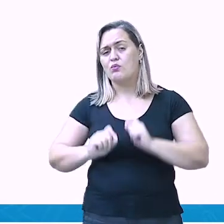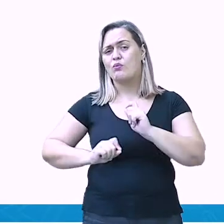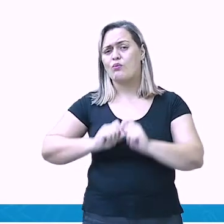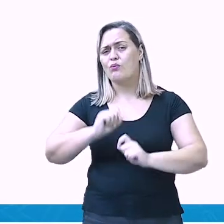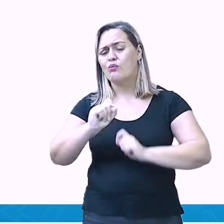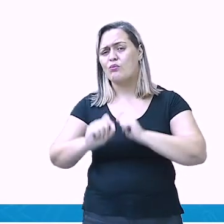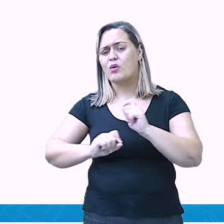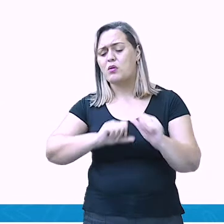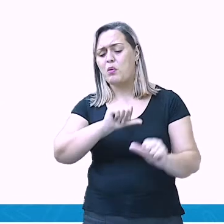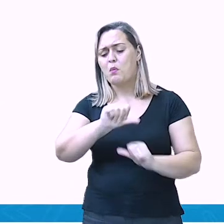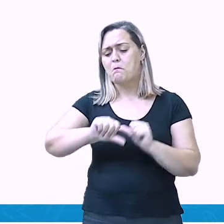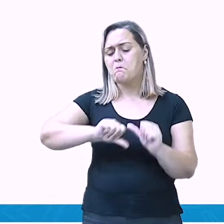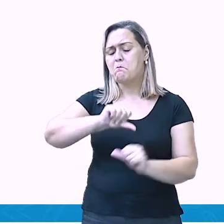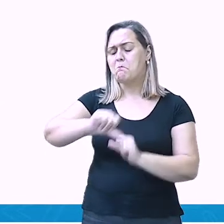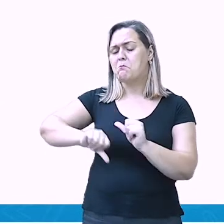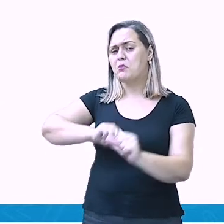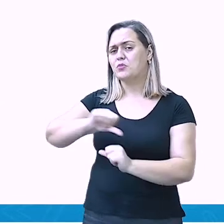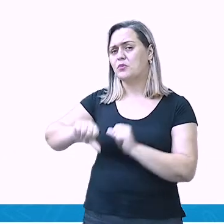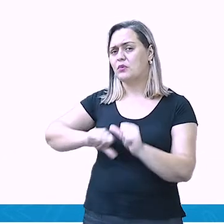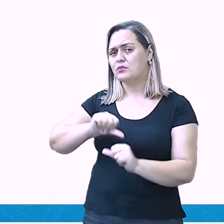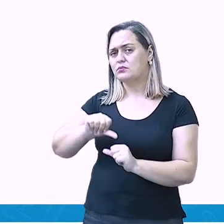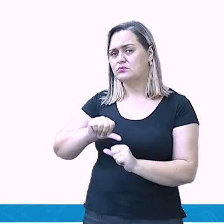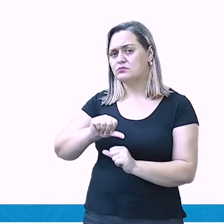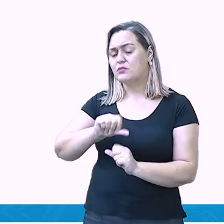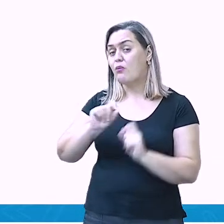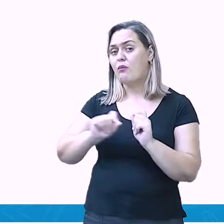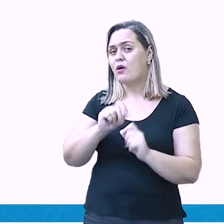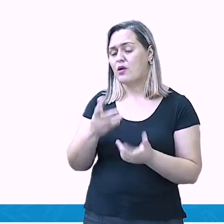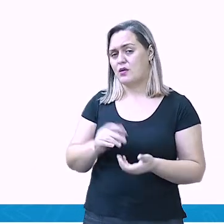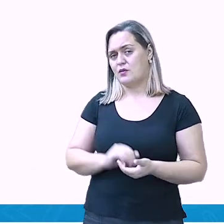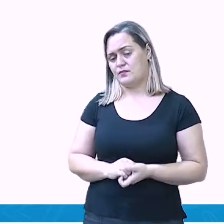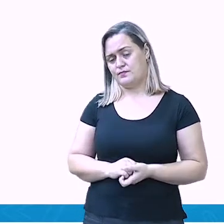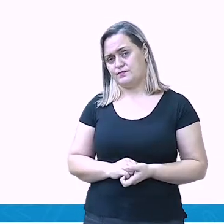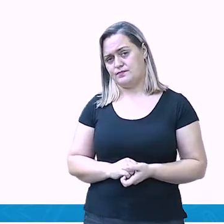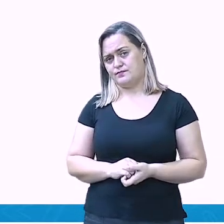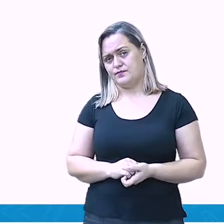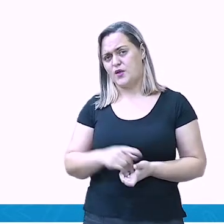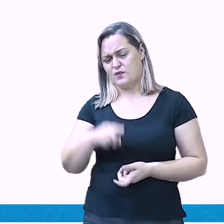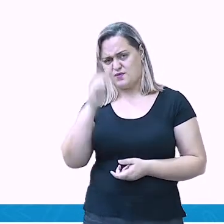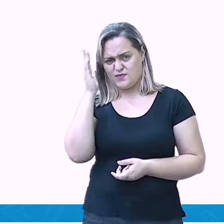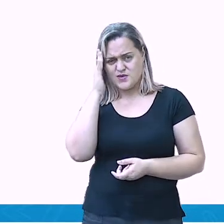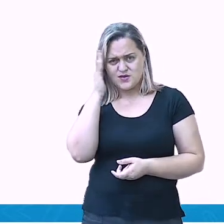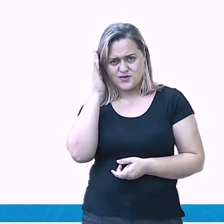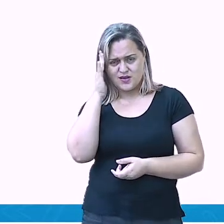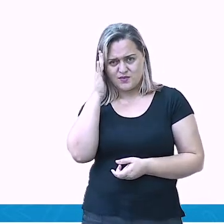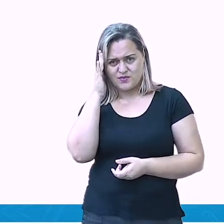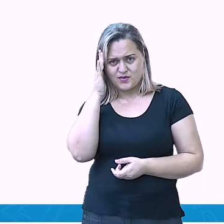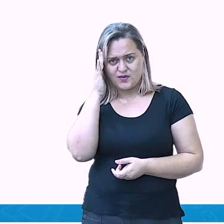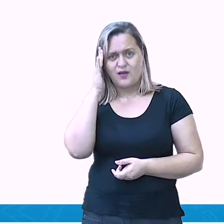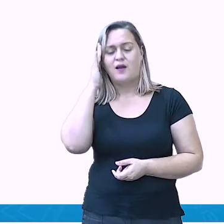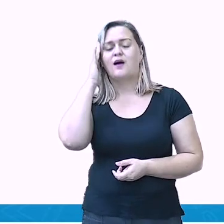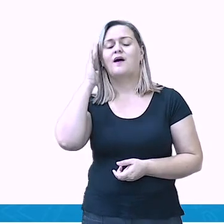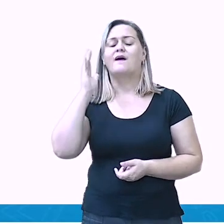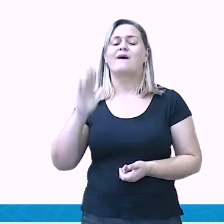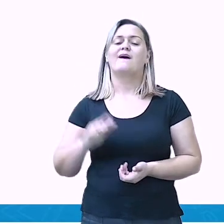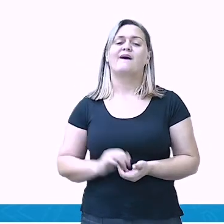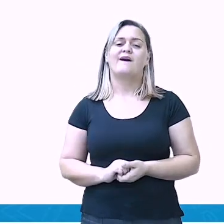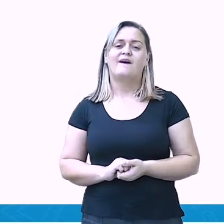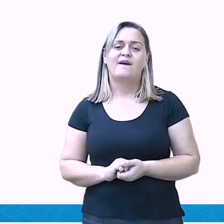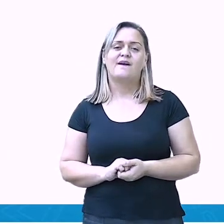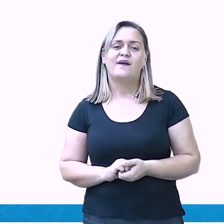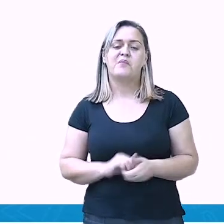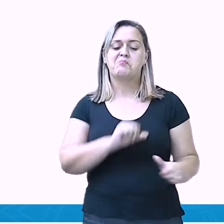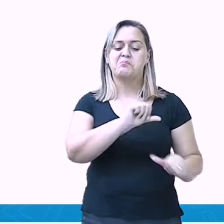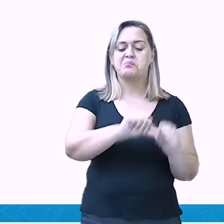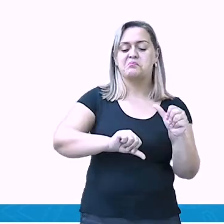registradas nos gráficos? A mudança que nós vimos foi o aumento da